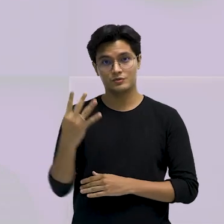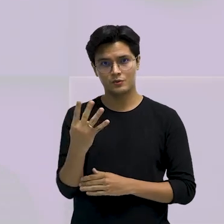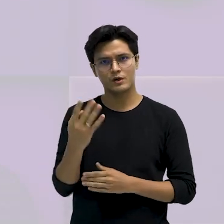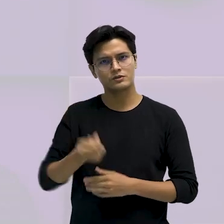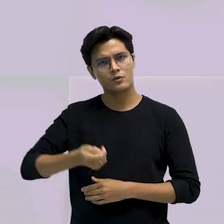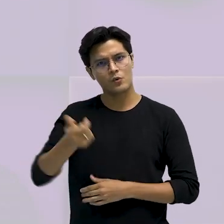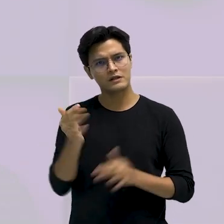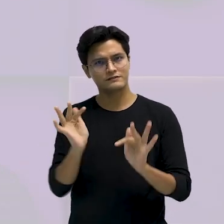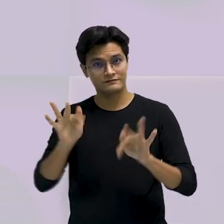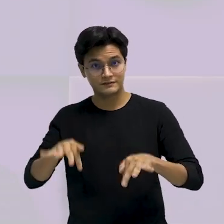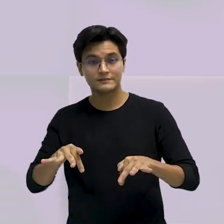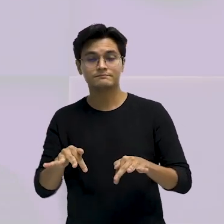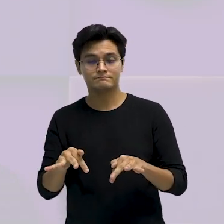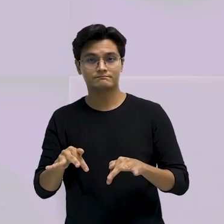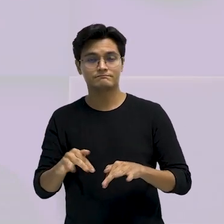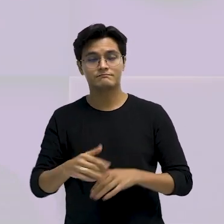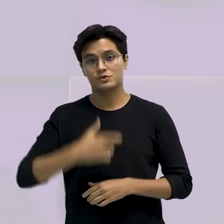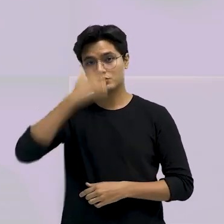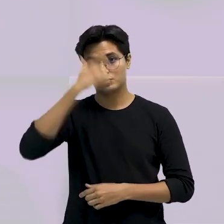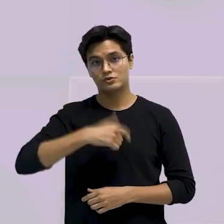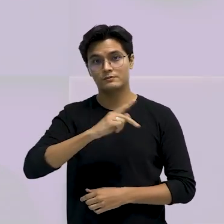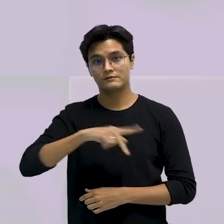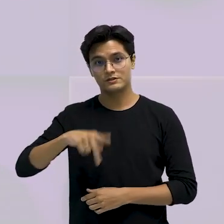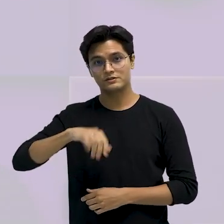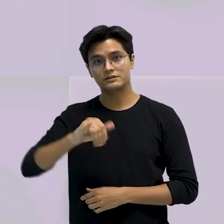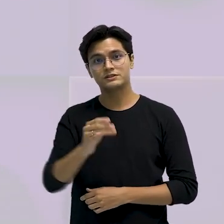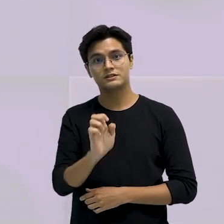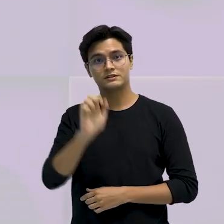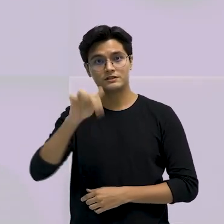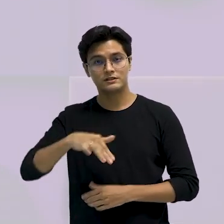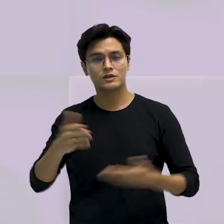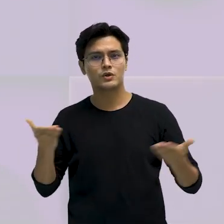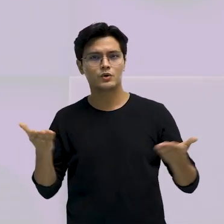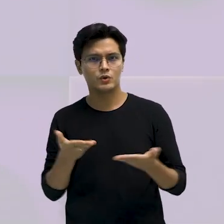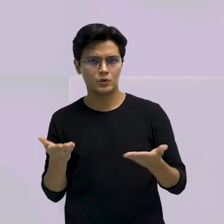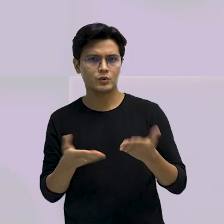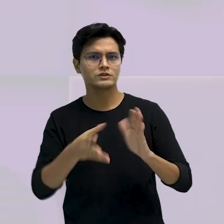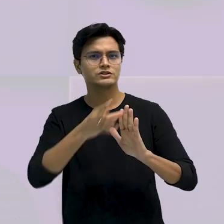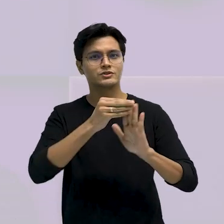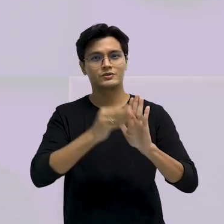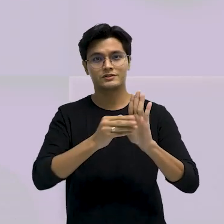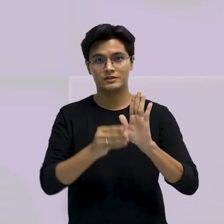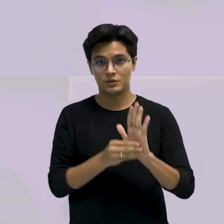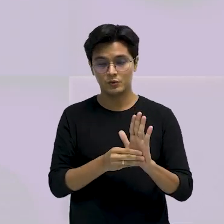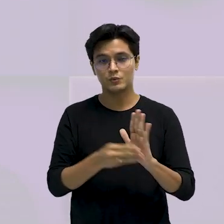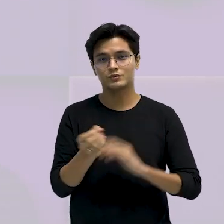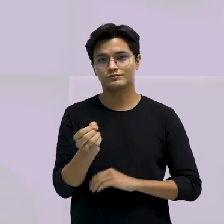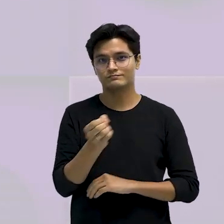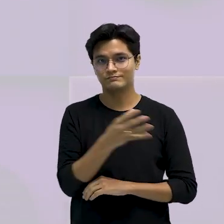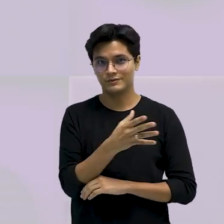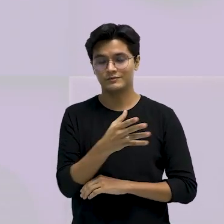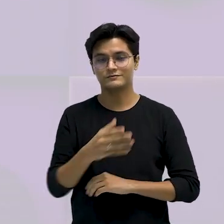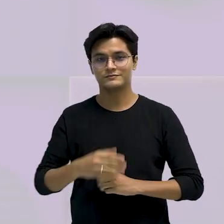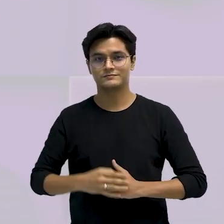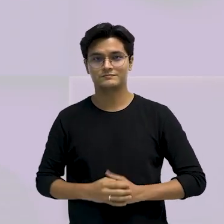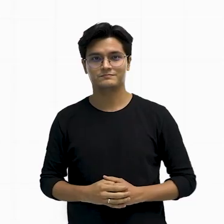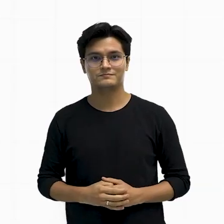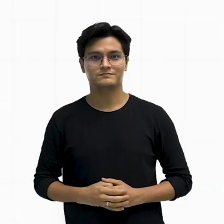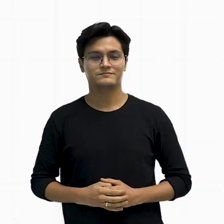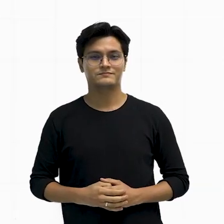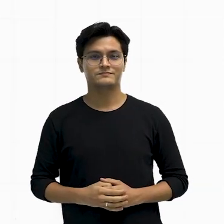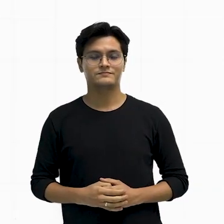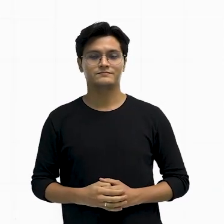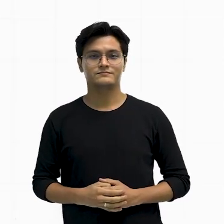jornada. Eu sou o professor Giannobre, e hoje nós iremos abordar um outro conteúdo nessa nossa aula. Acompanha comigo.